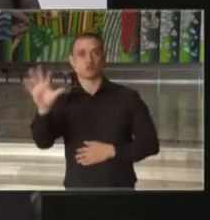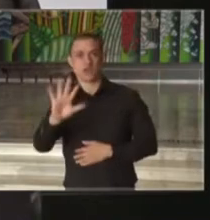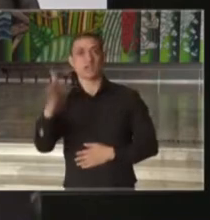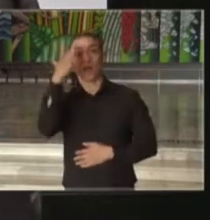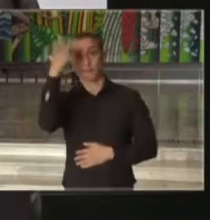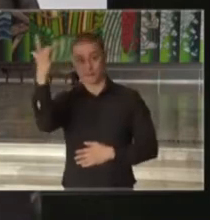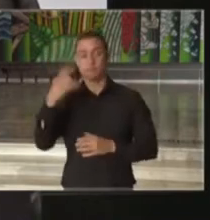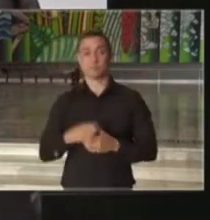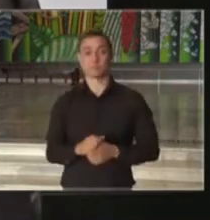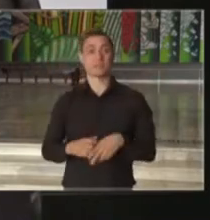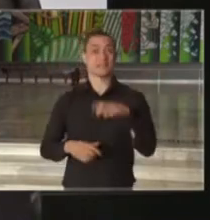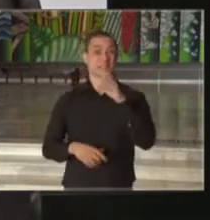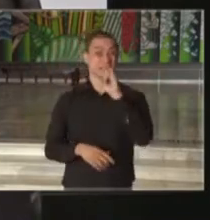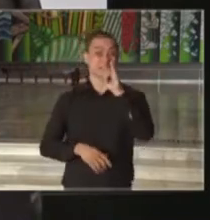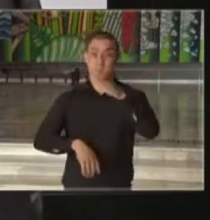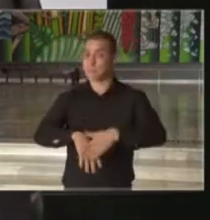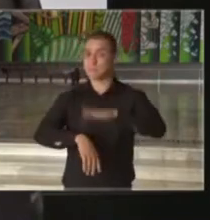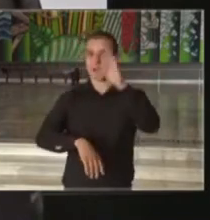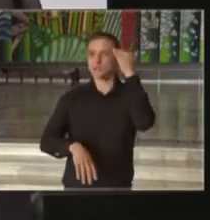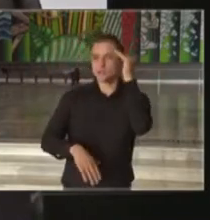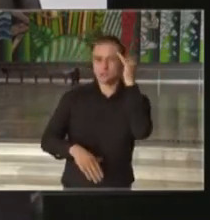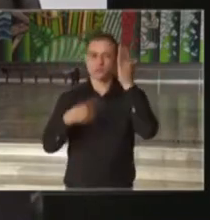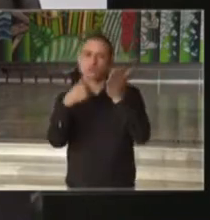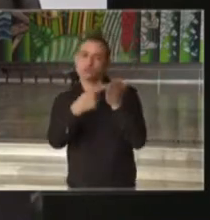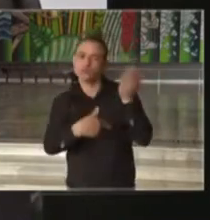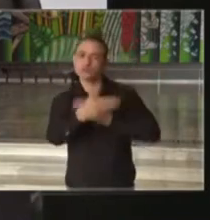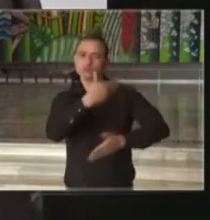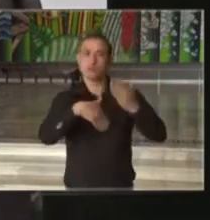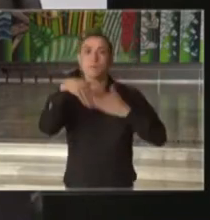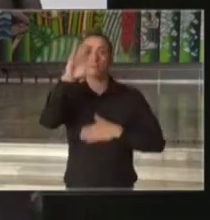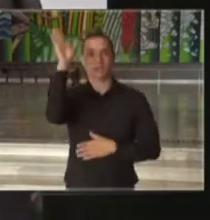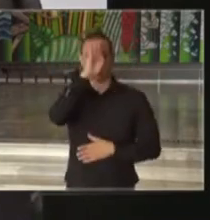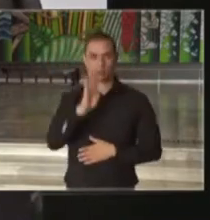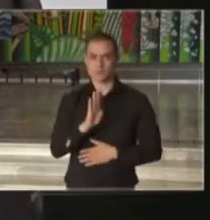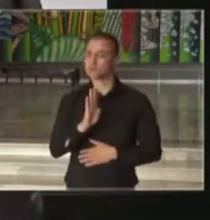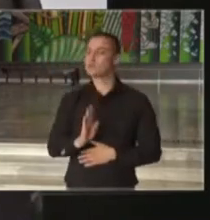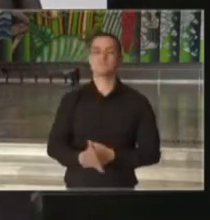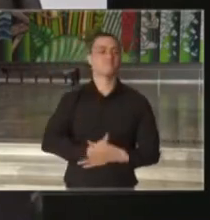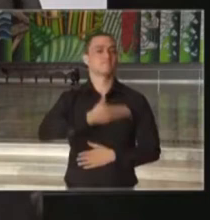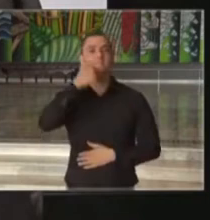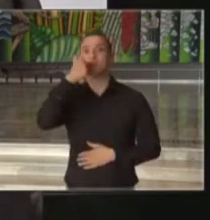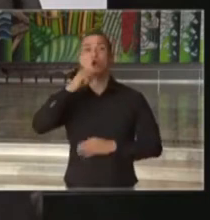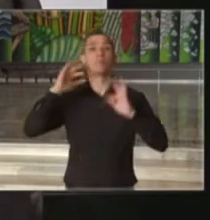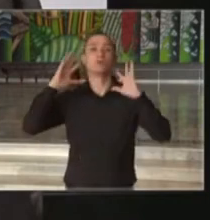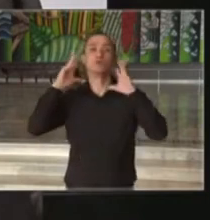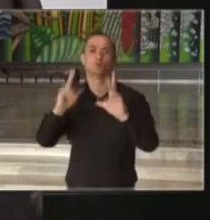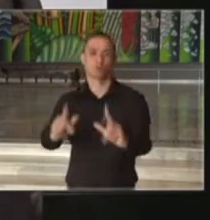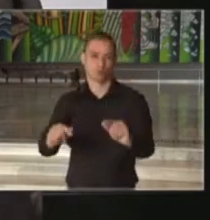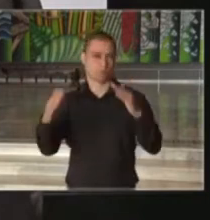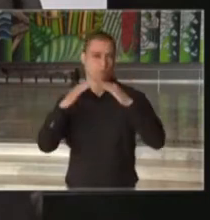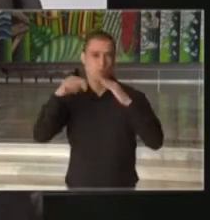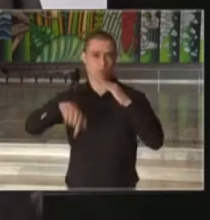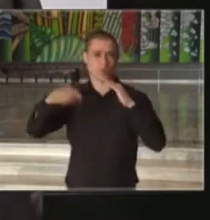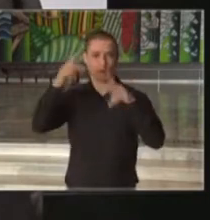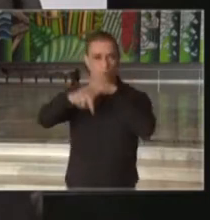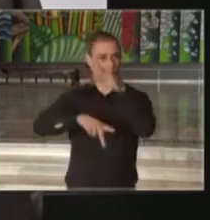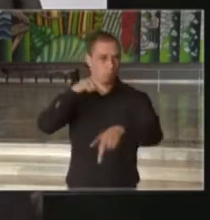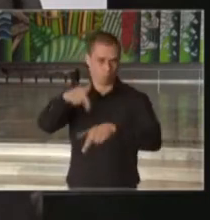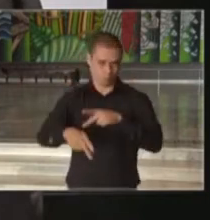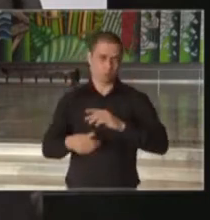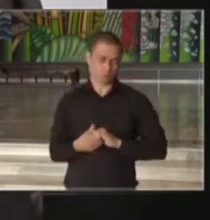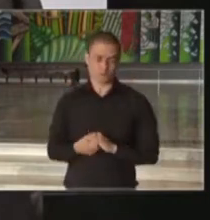sudeste. Quanto mais entendimento tivermos no país, melhor para a nação e melhor para a sua